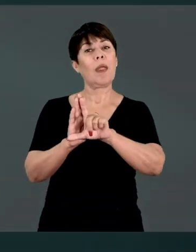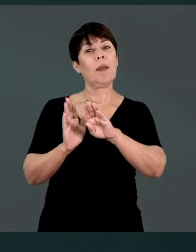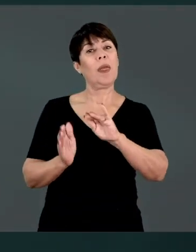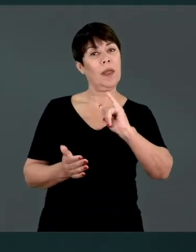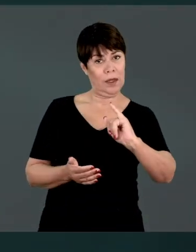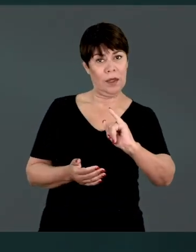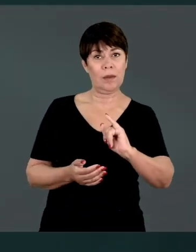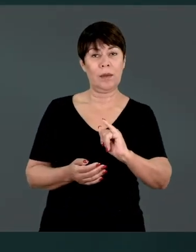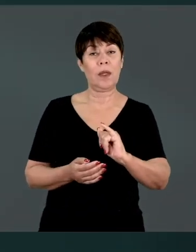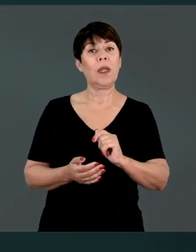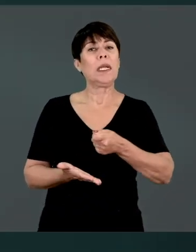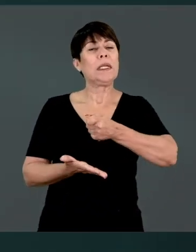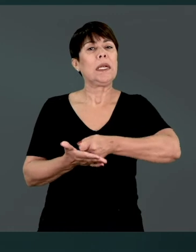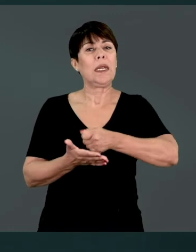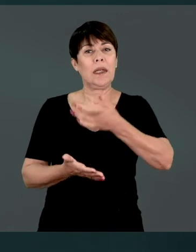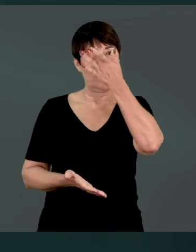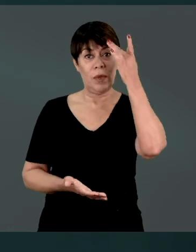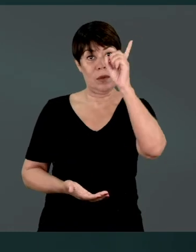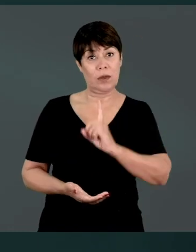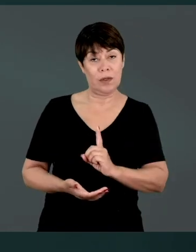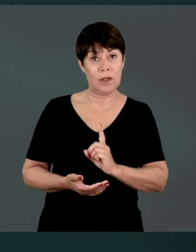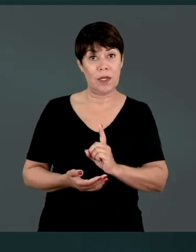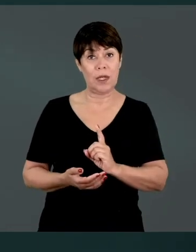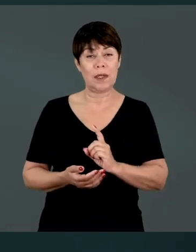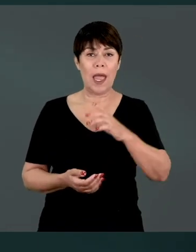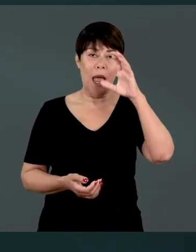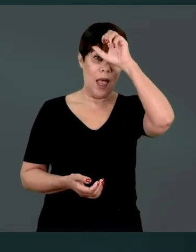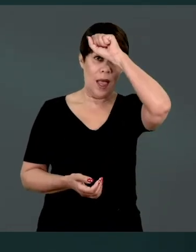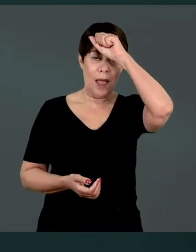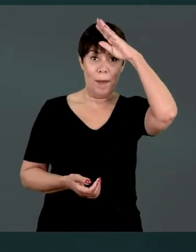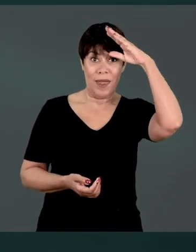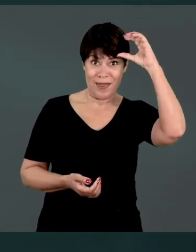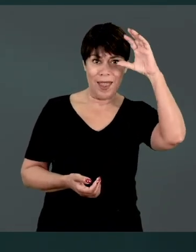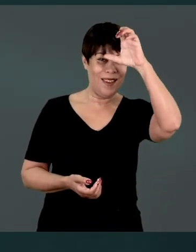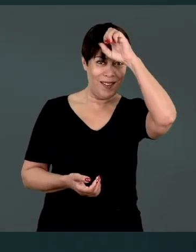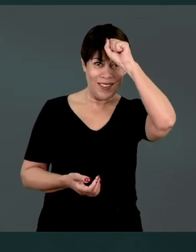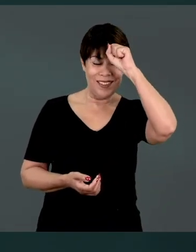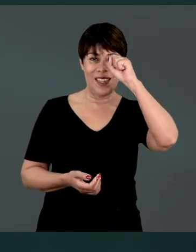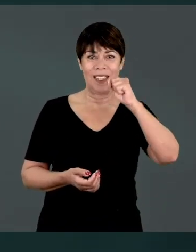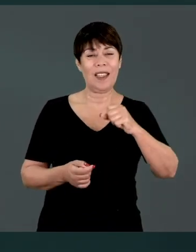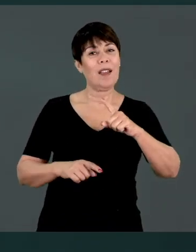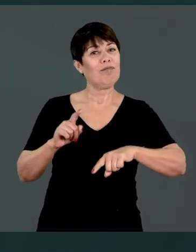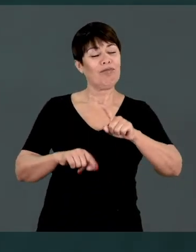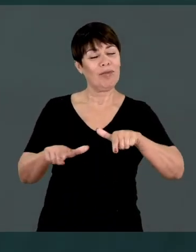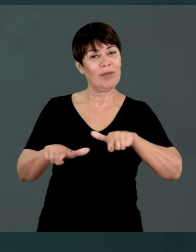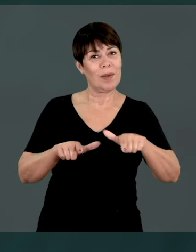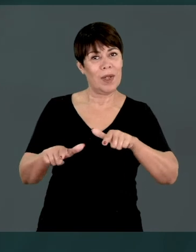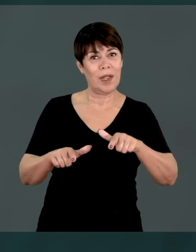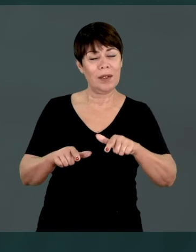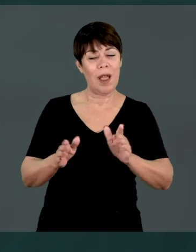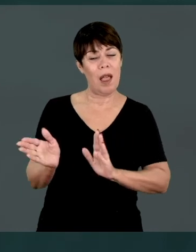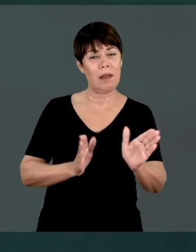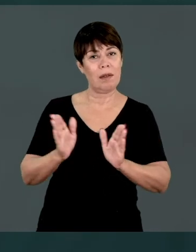A Lei Brasileira de Inclusão garante à pessoa com deficiência a aprendizagem por meio da oferta de serviços e recursos